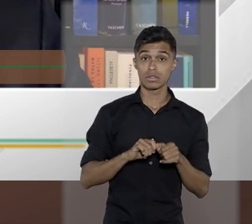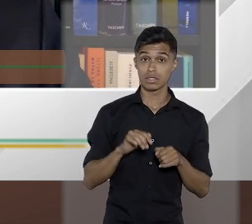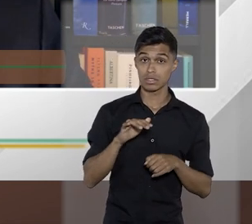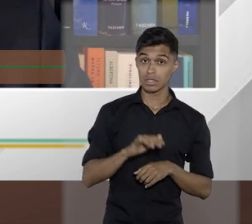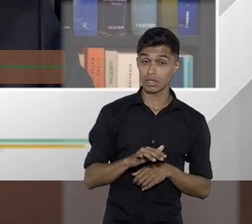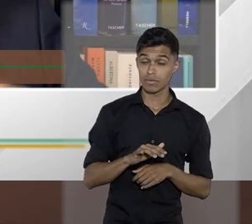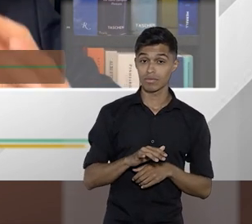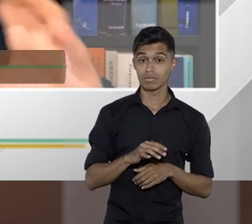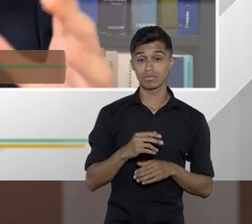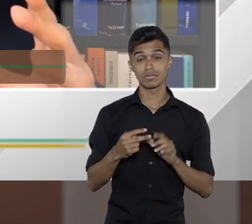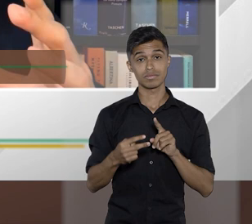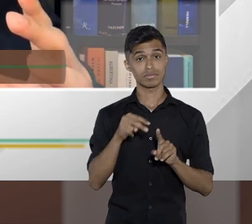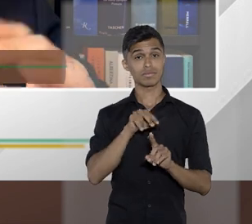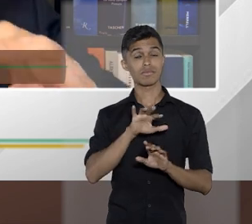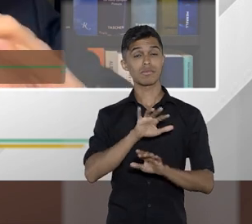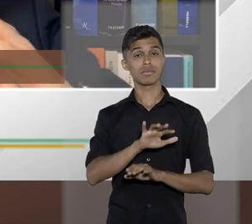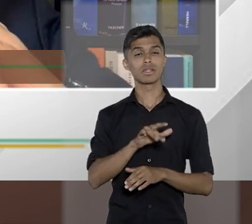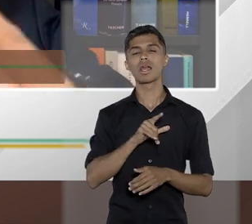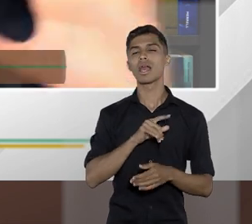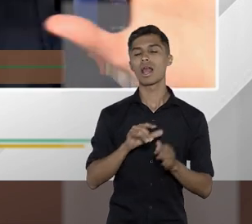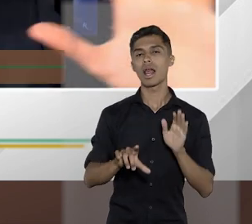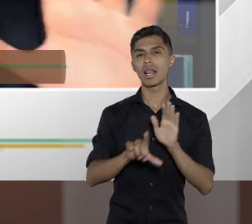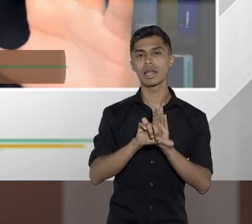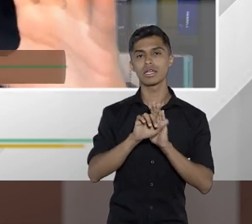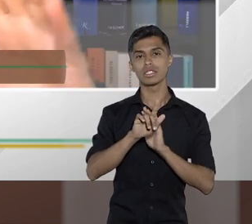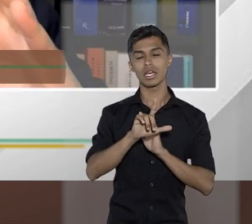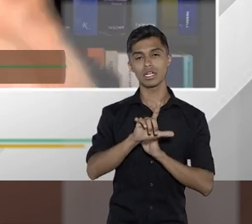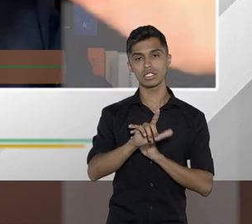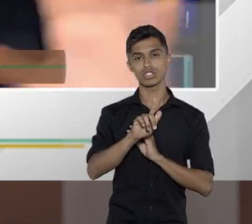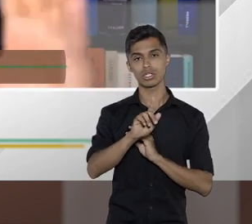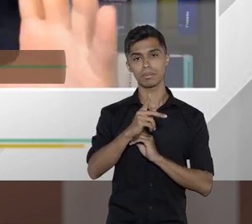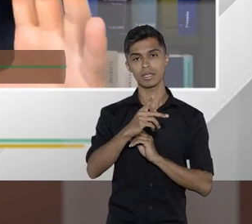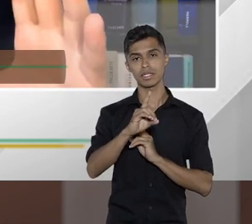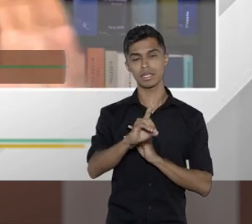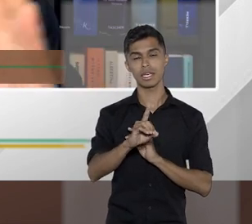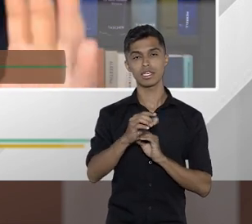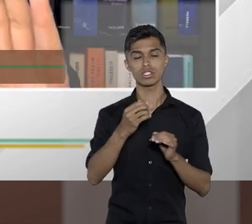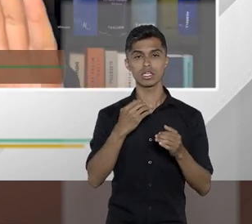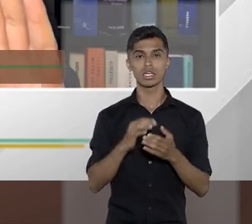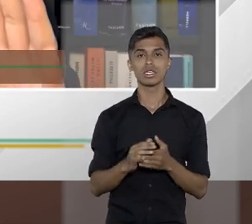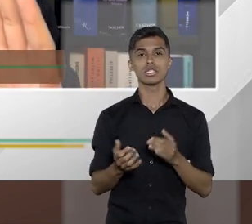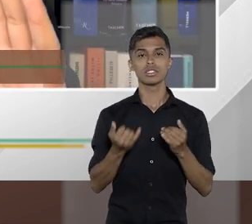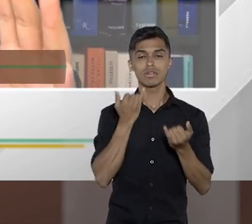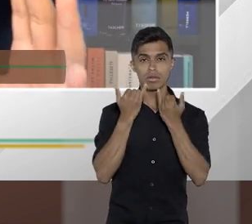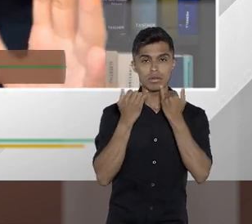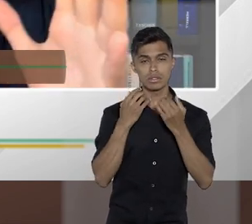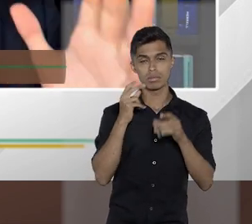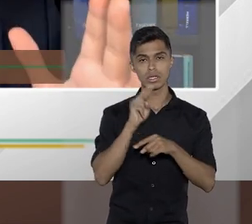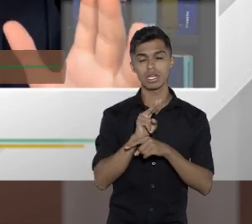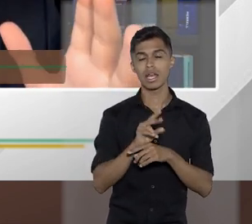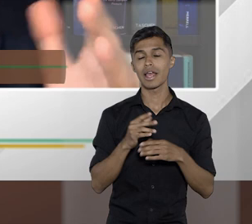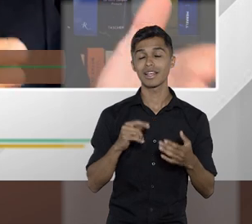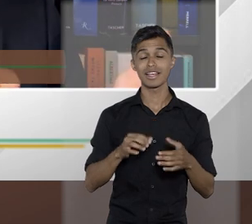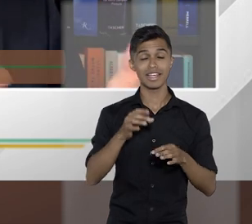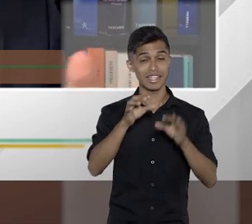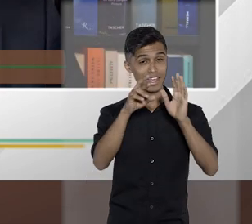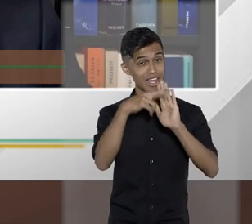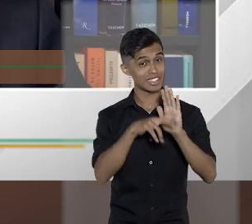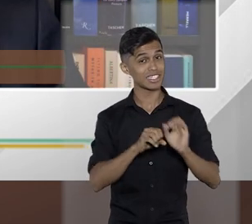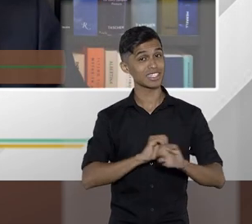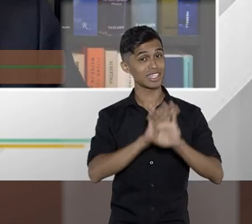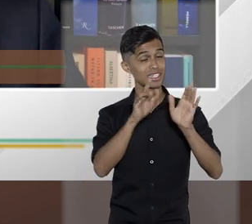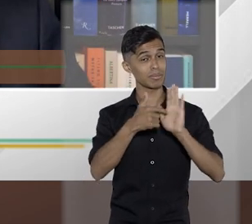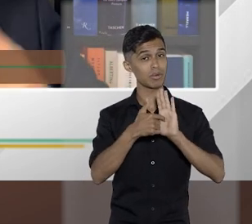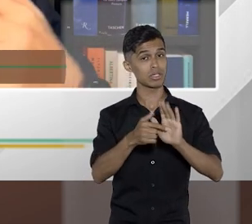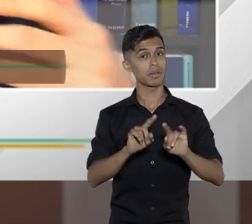perspectiva a lei geral de proteção de dados vem regulamentar isso e acabar com isso agora não